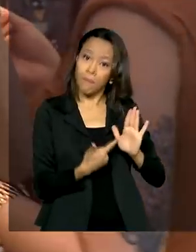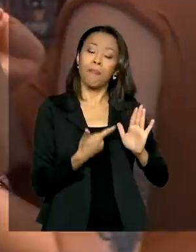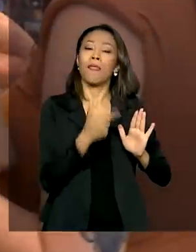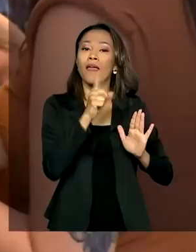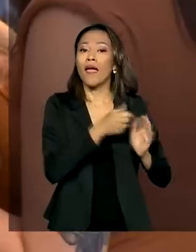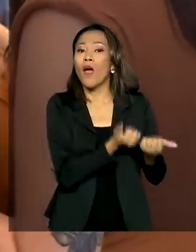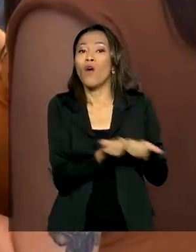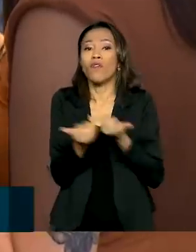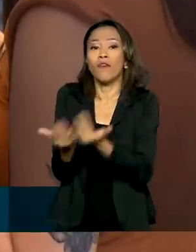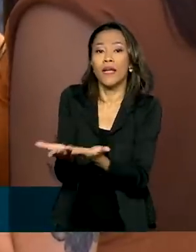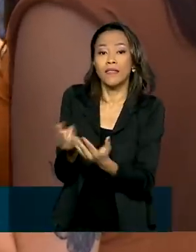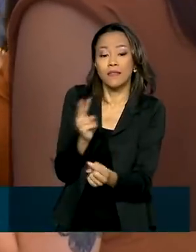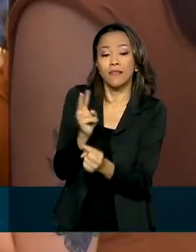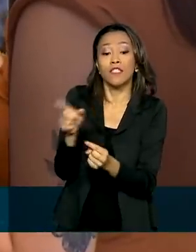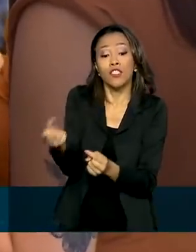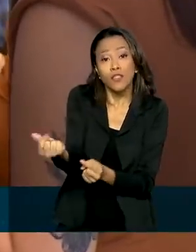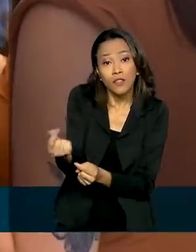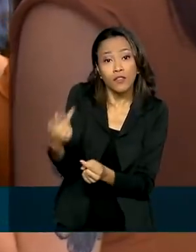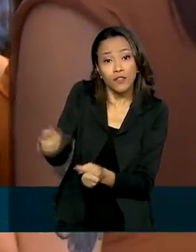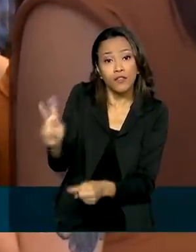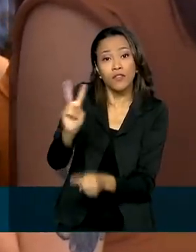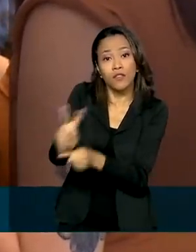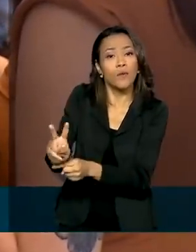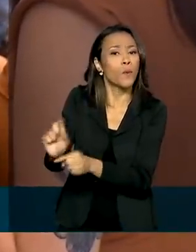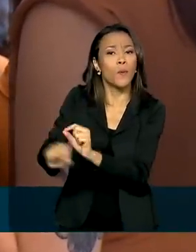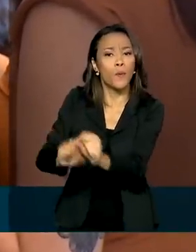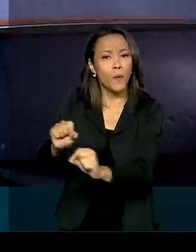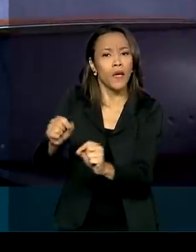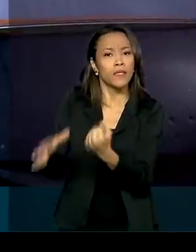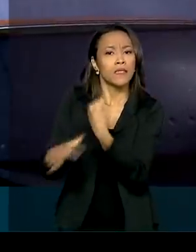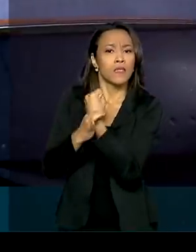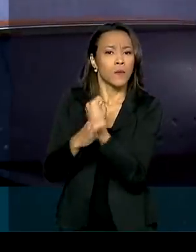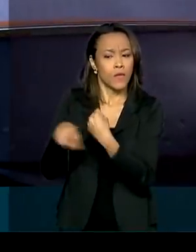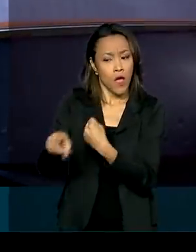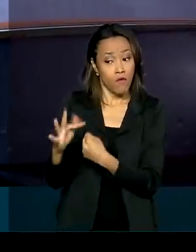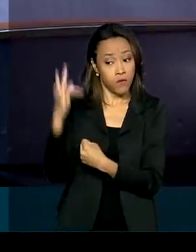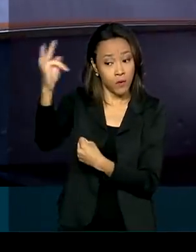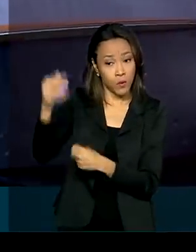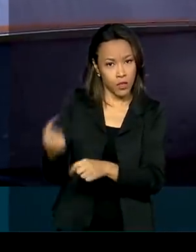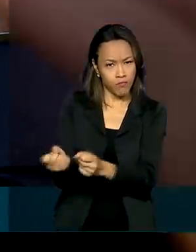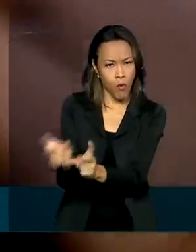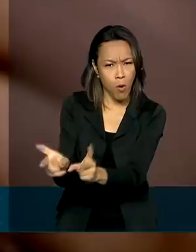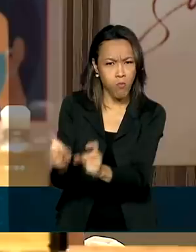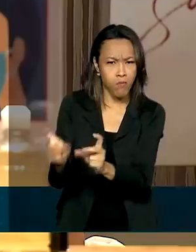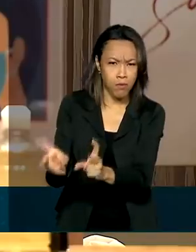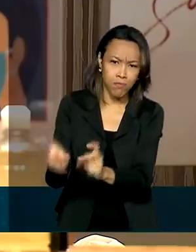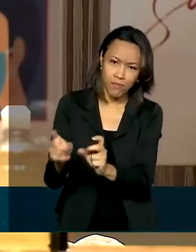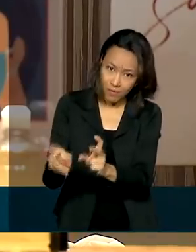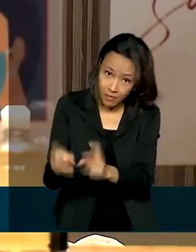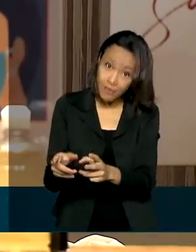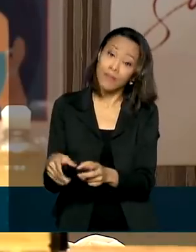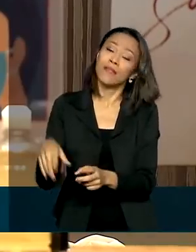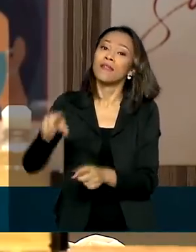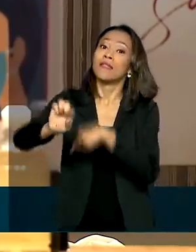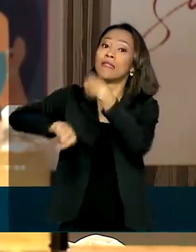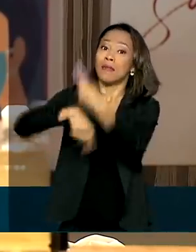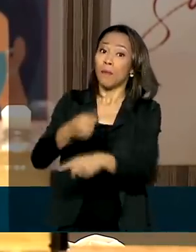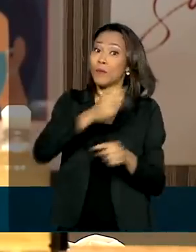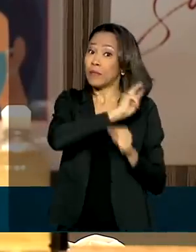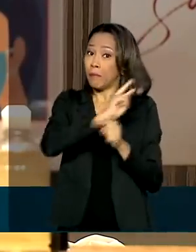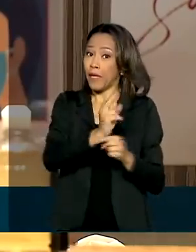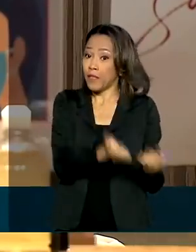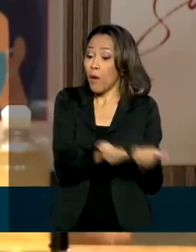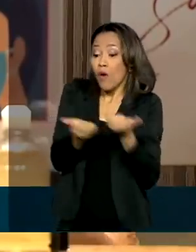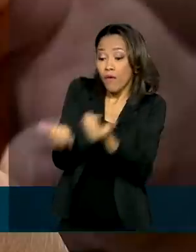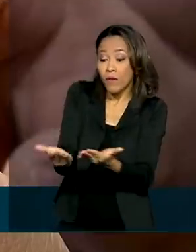oferecido crédito para os pequenos empresários, tendo como garantia as futuras vendas nas máquinas de cartão. Os empréstimos oferecidos